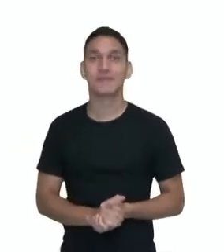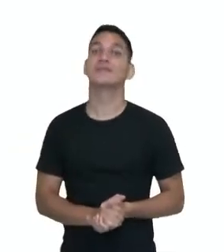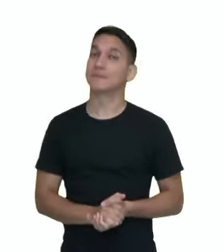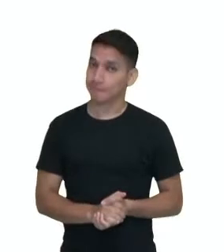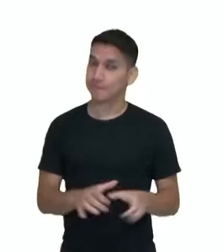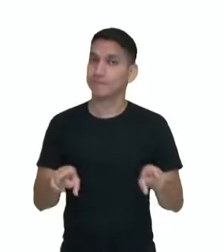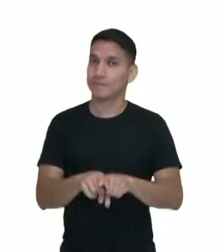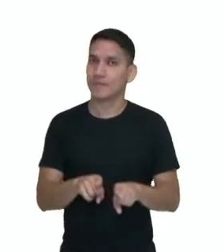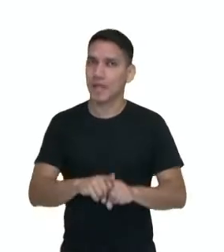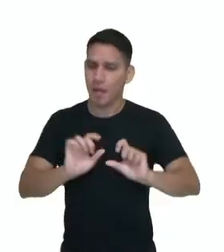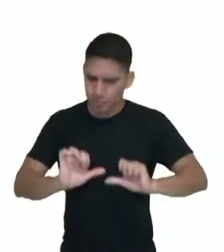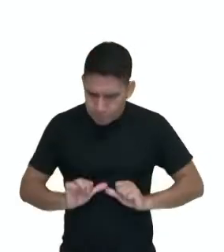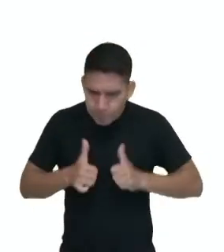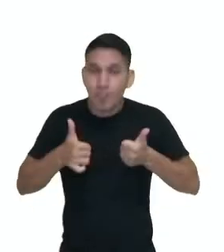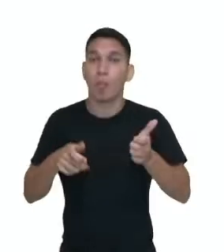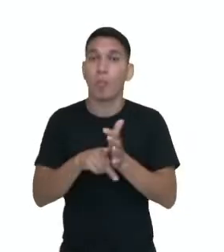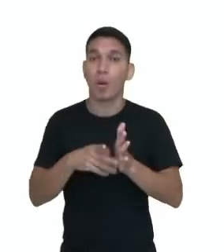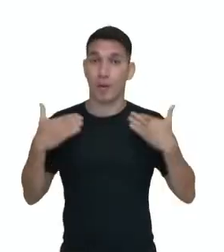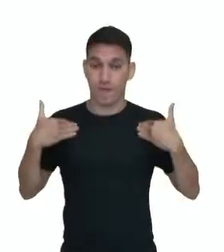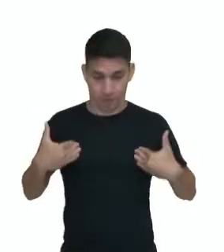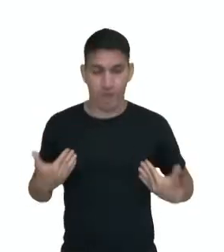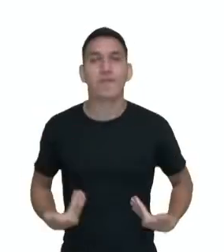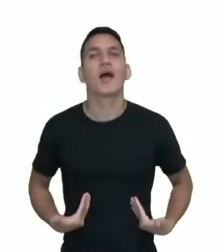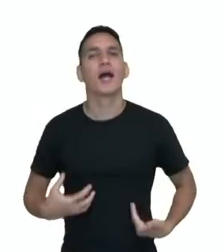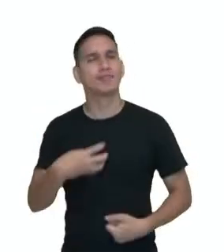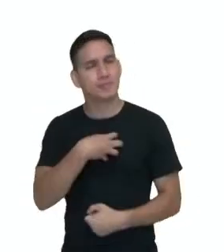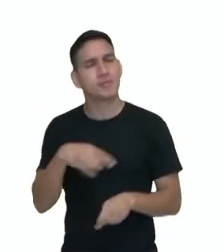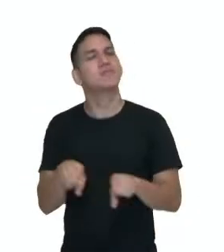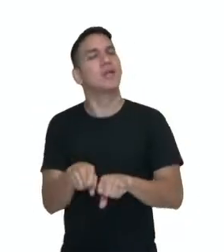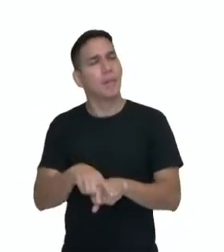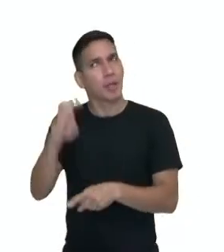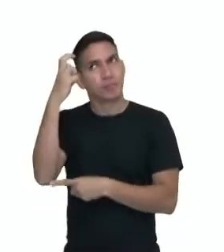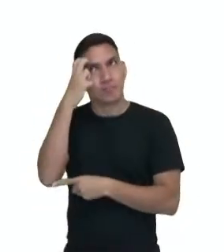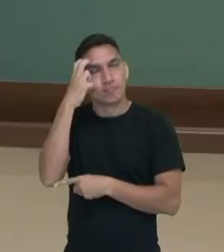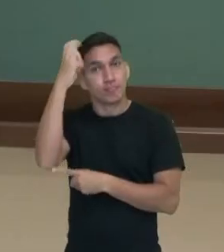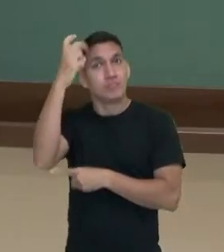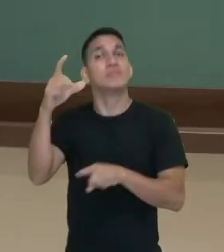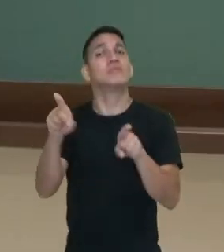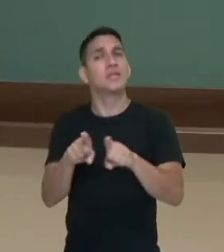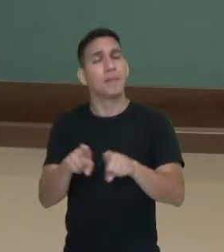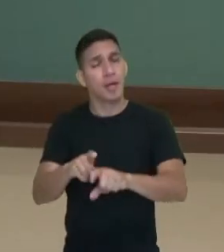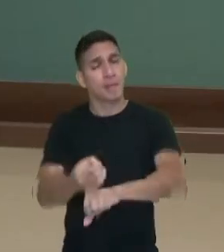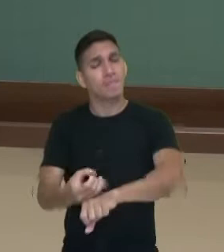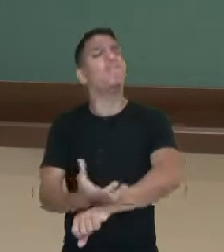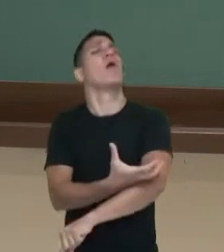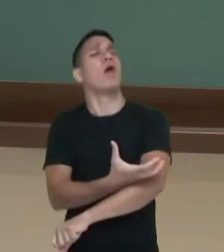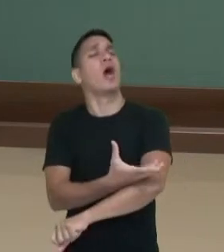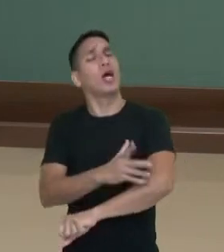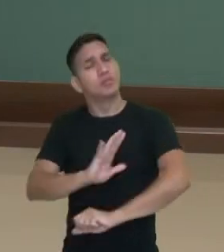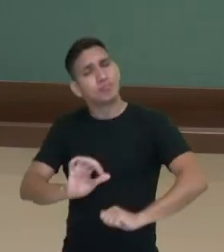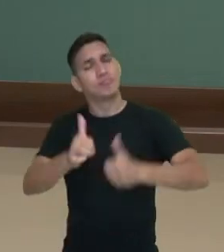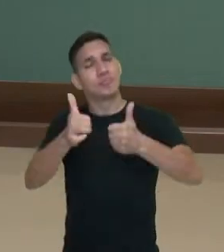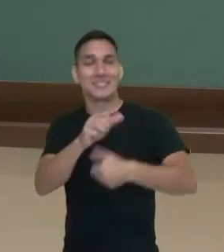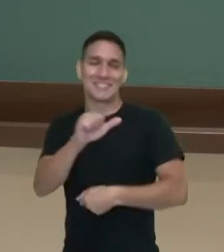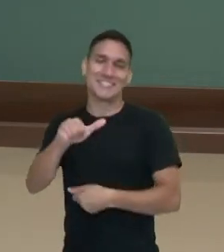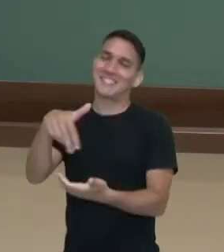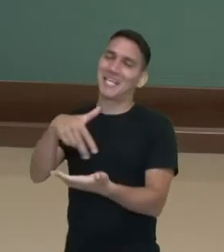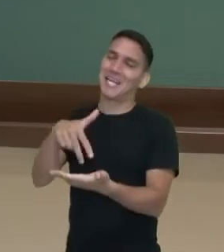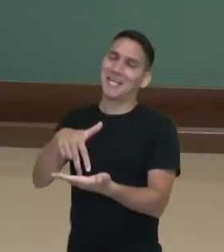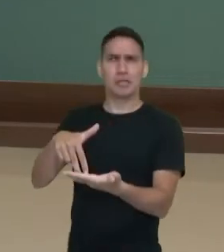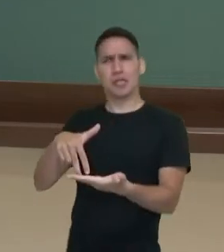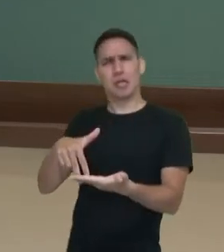Além dos benefícios físicos, temos o intelectual e o emocional. Quem dança seus males espantam.